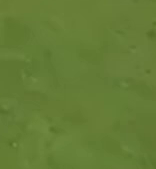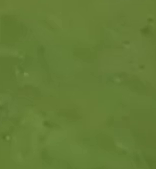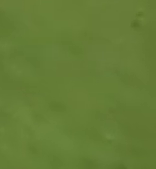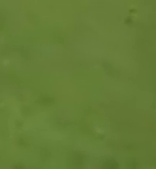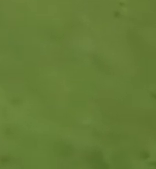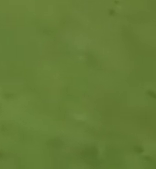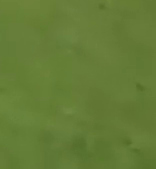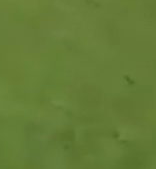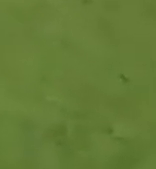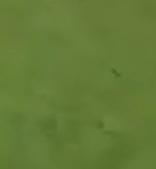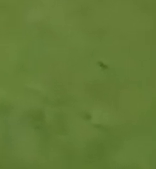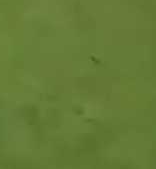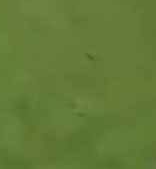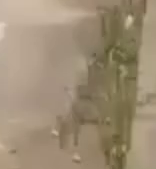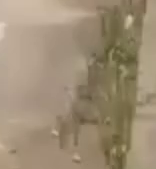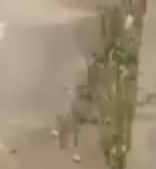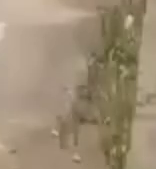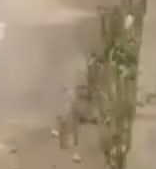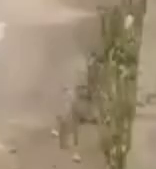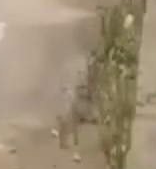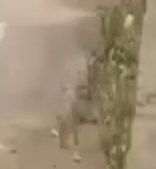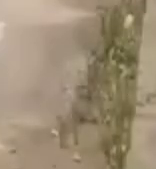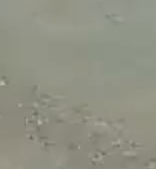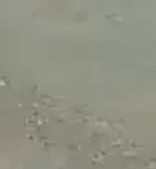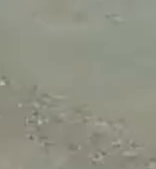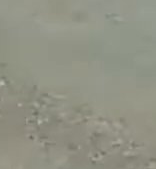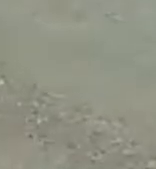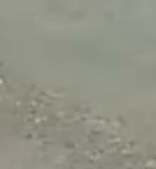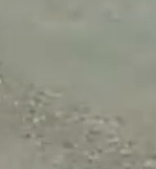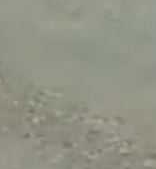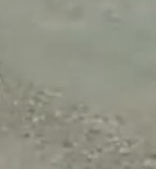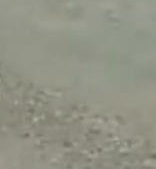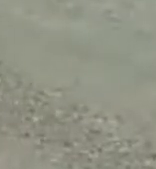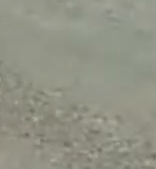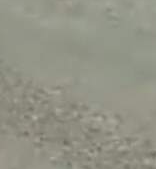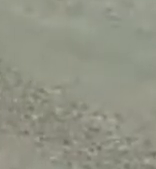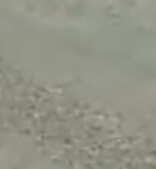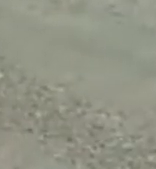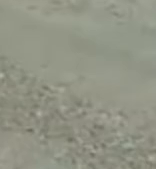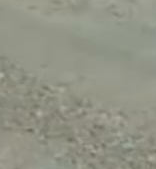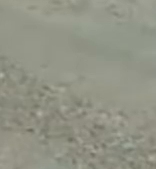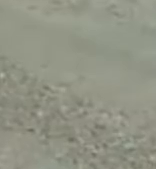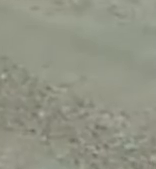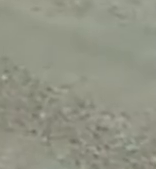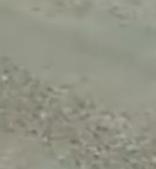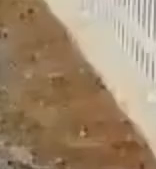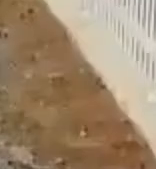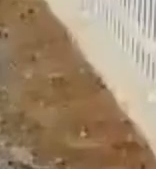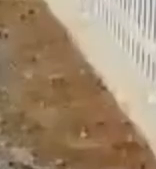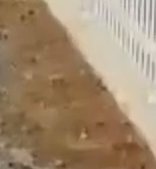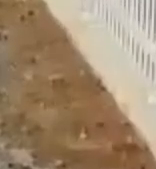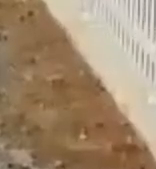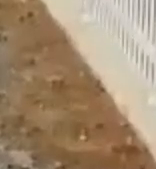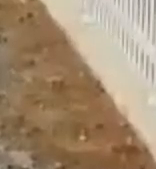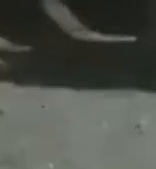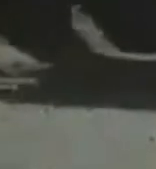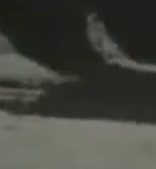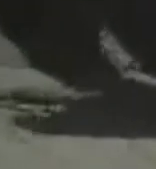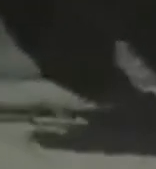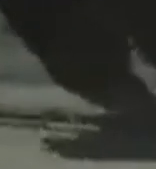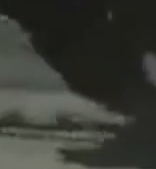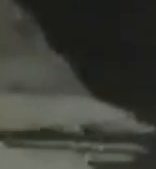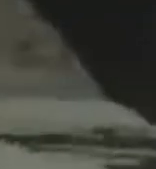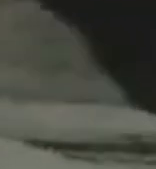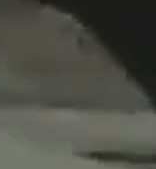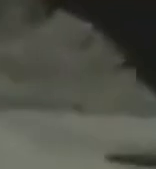Estrada Geral das Águas Negras, Rua Fernando Krauss e o início das obras da Rua Arthur Pofo, Pedro Schmidt Jr. e